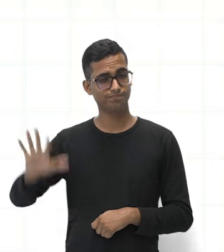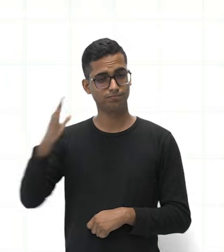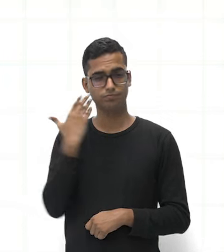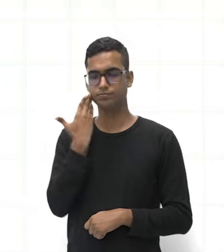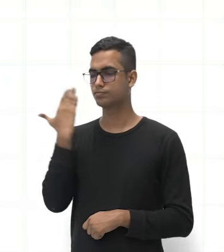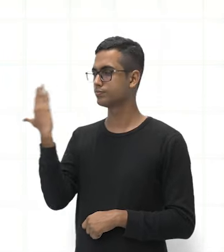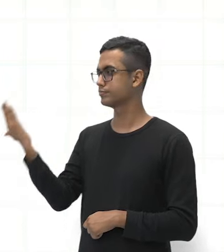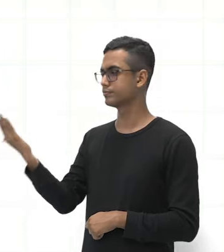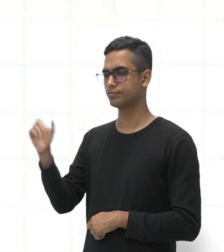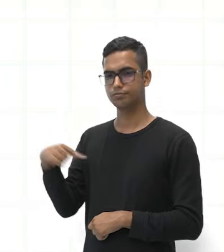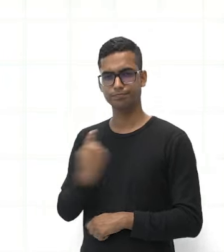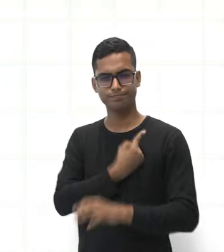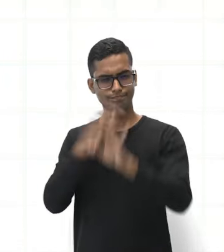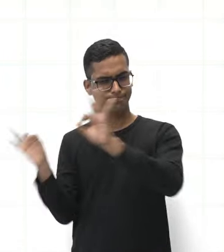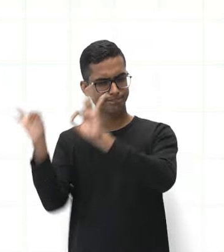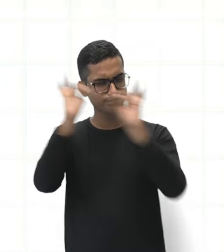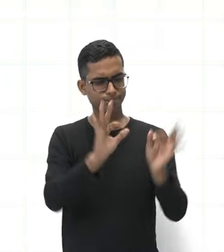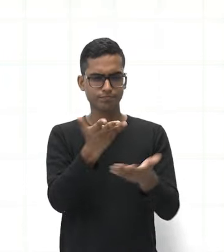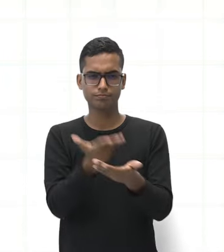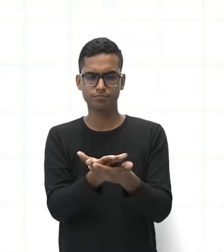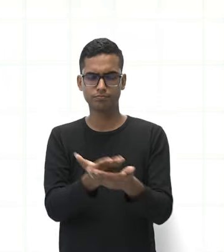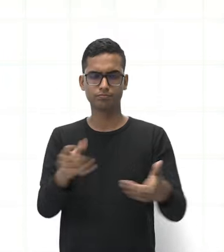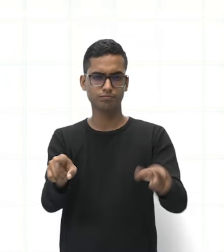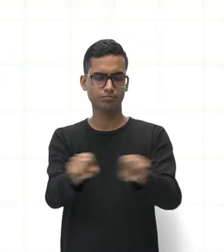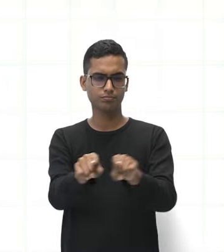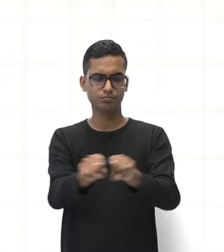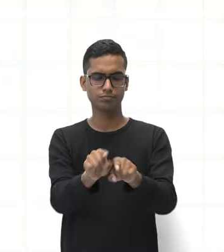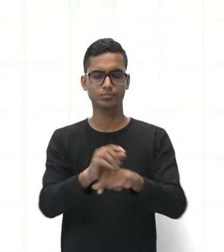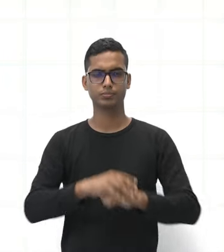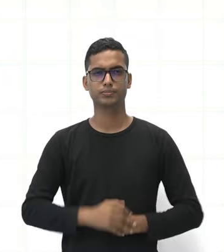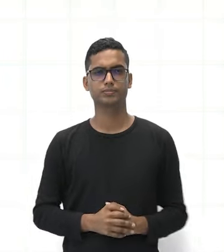você consolidar o que a professora acabou de falar.